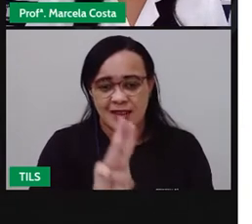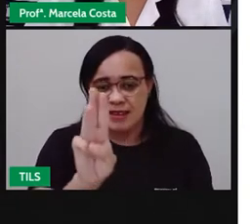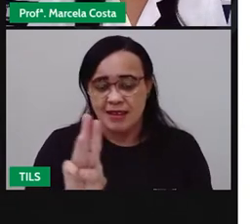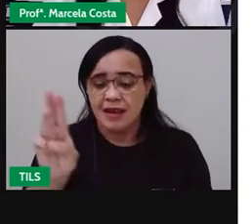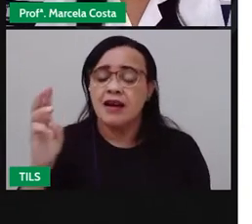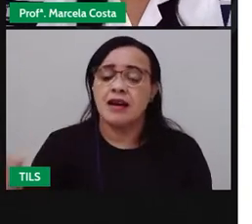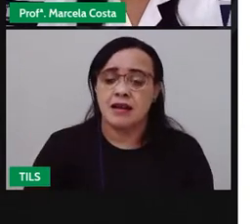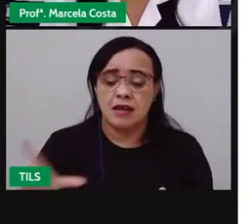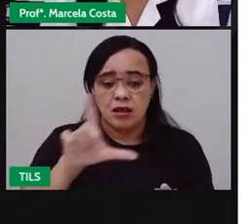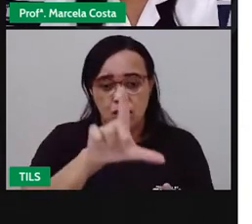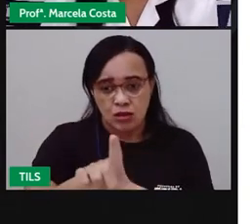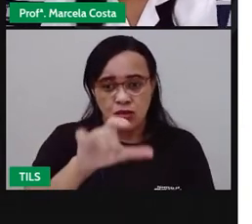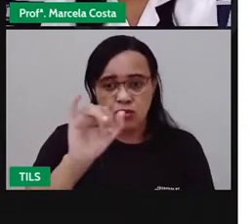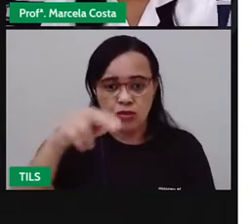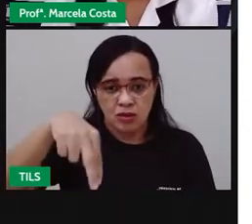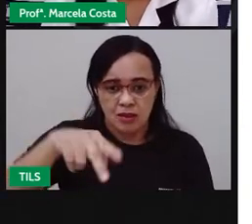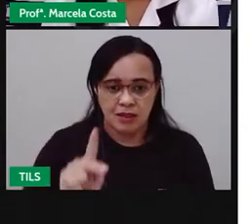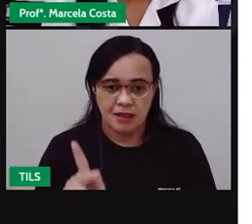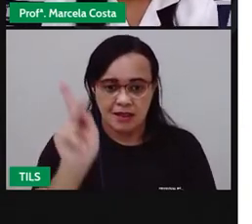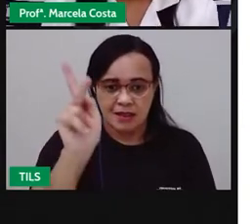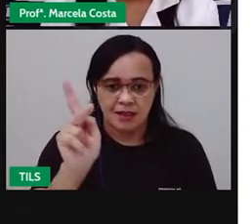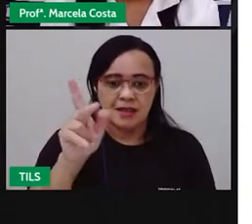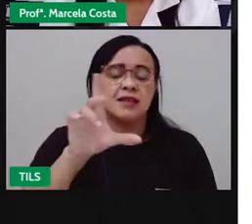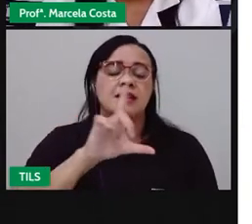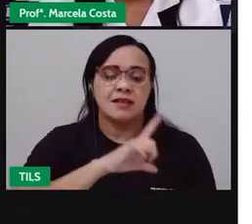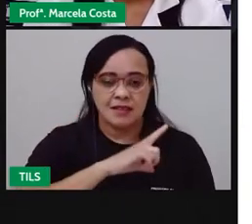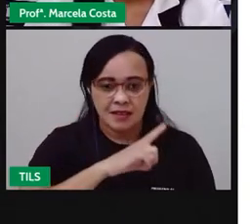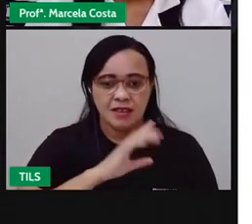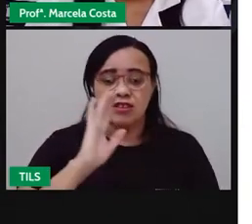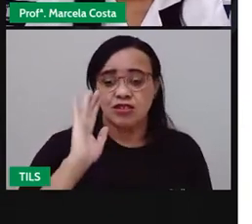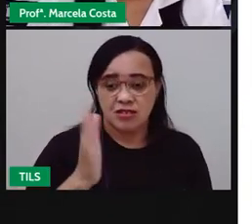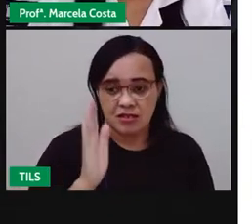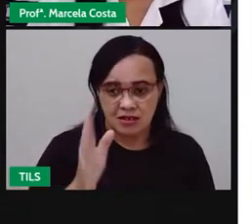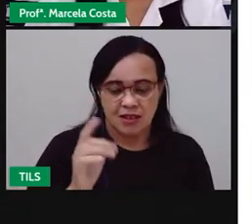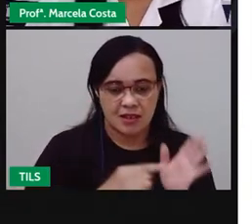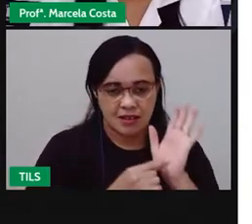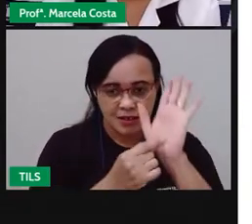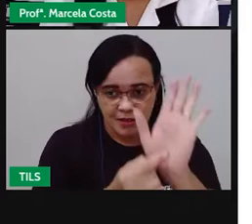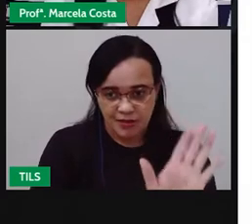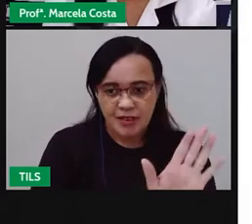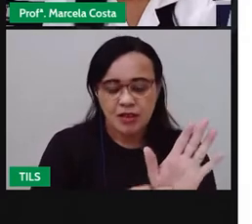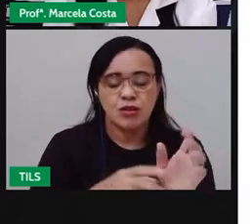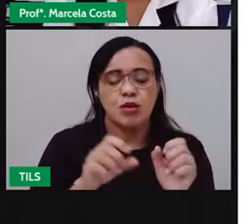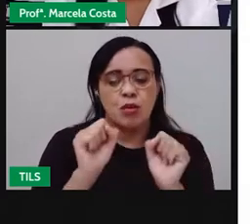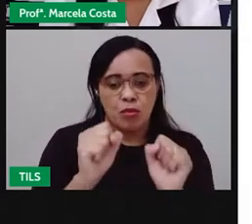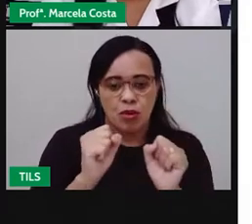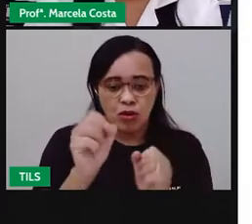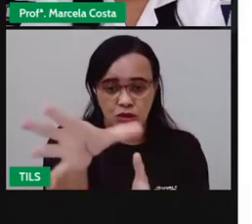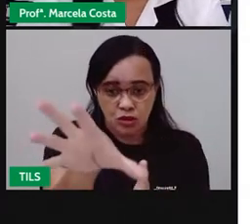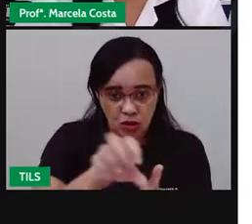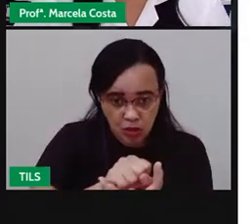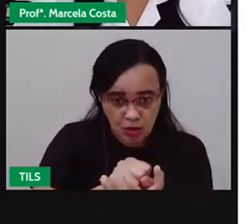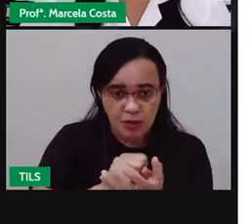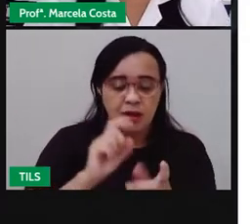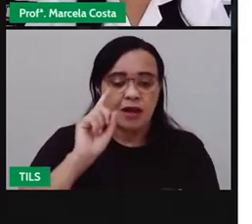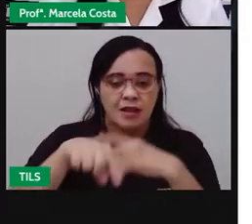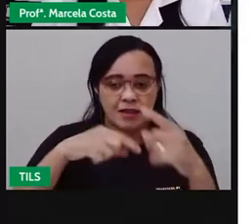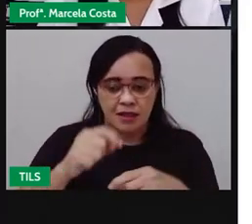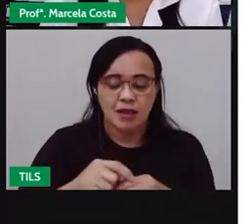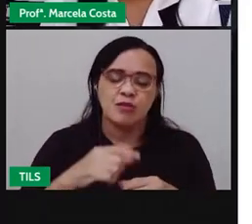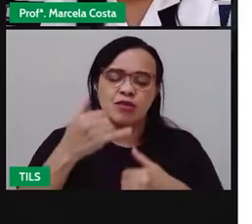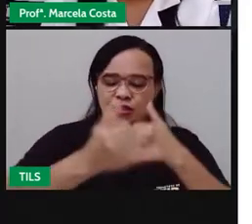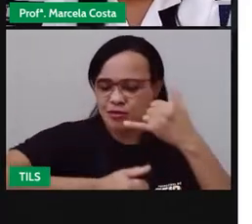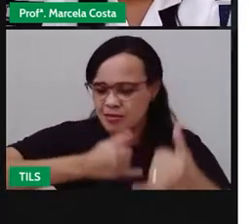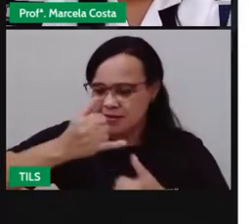aqui, tá? Que está aparecendo aí na tela. Você pode copiar e jogar aí depois, aí com seus